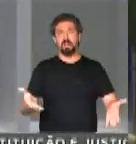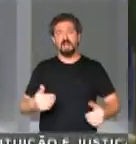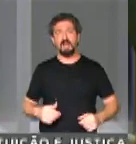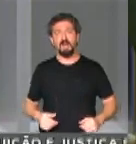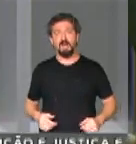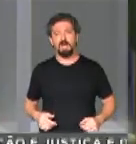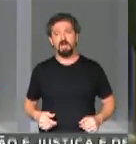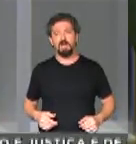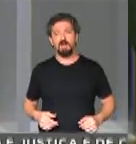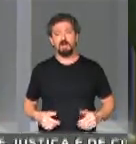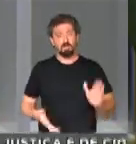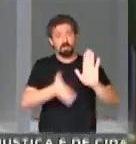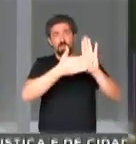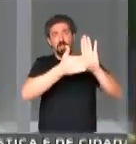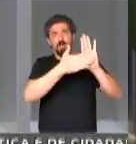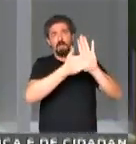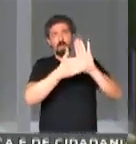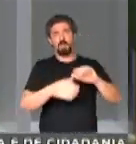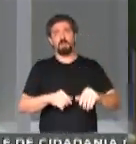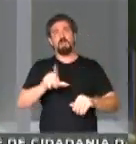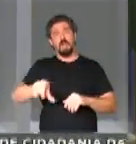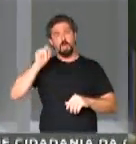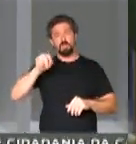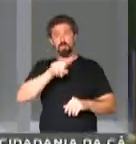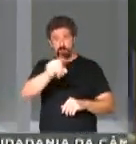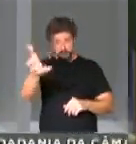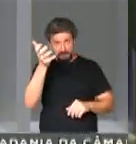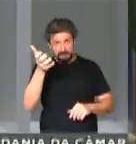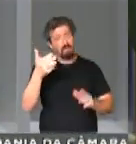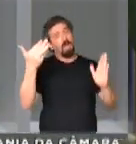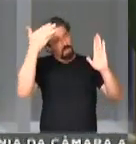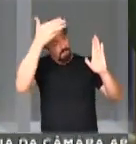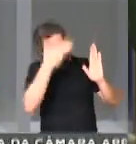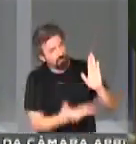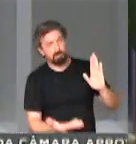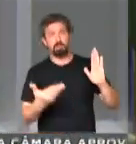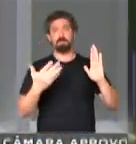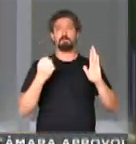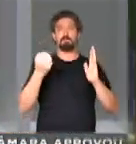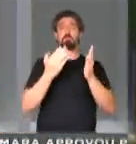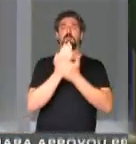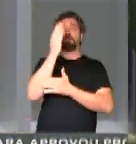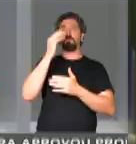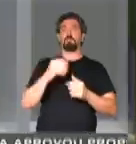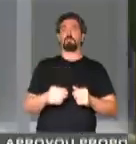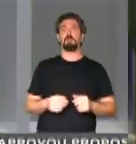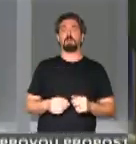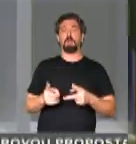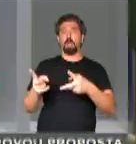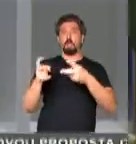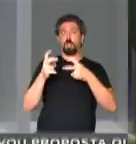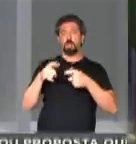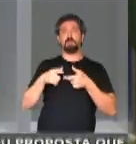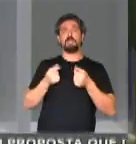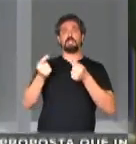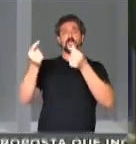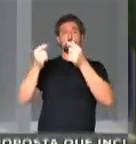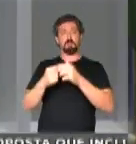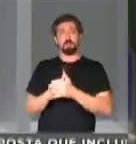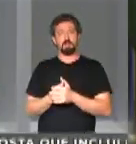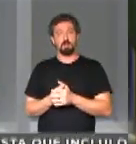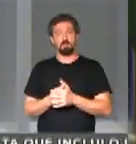pagar essa conta? Está aqui. É a alternativa que vocês querem? Vamos aprovar a taxação das grandes